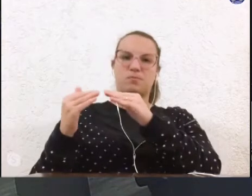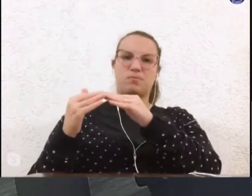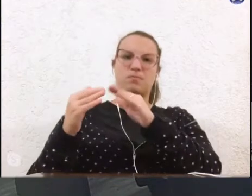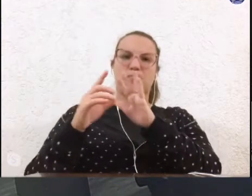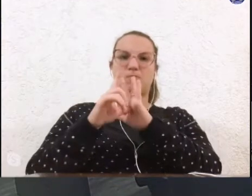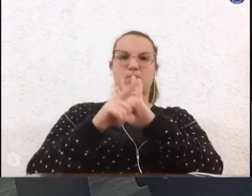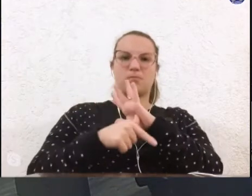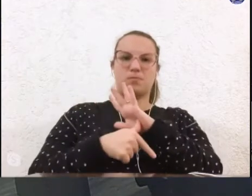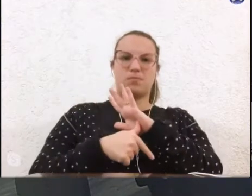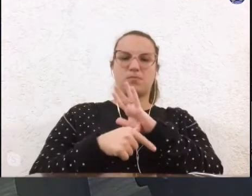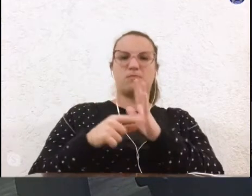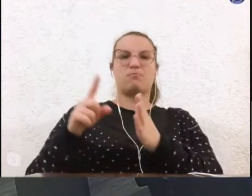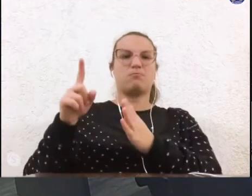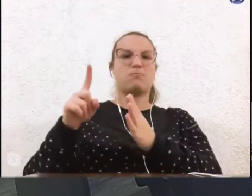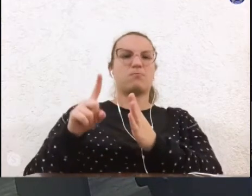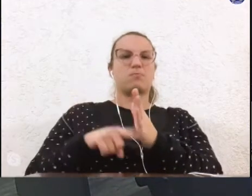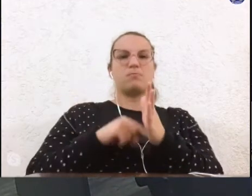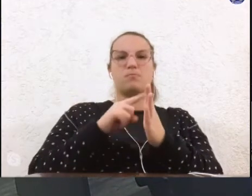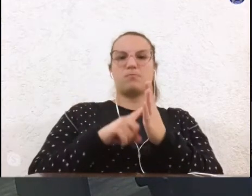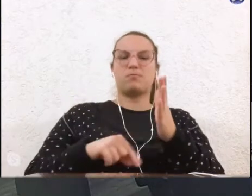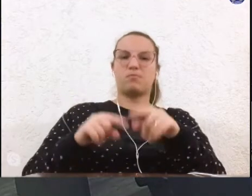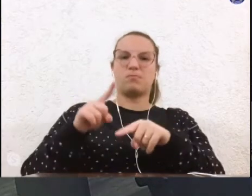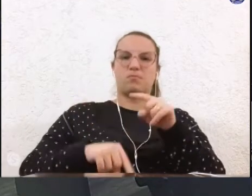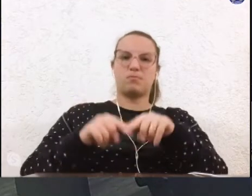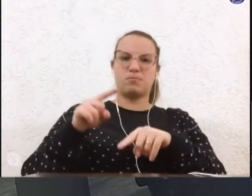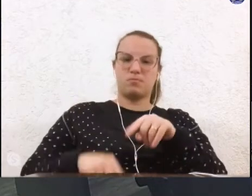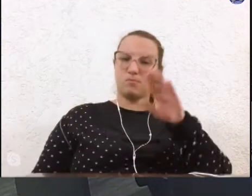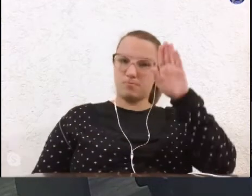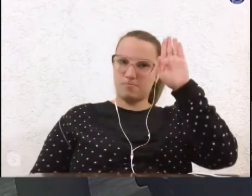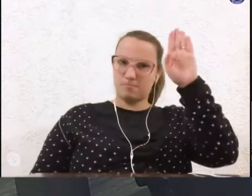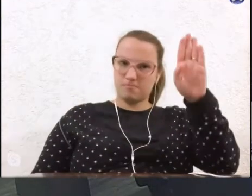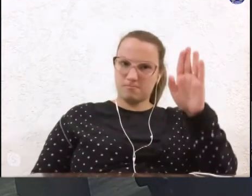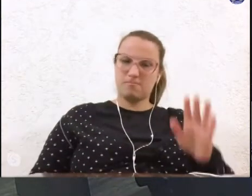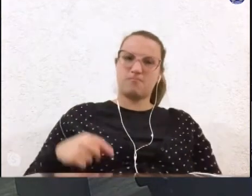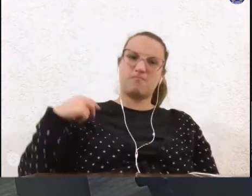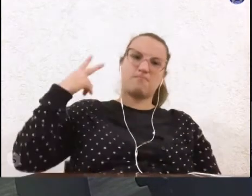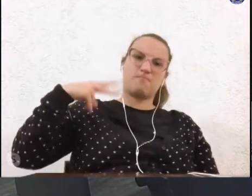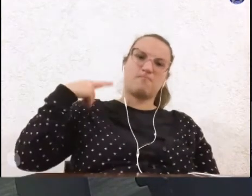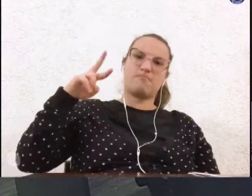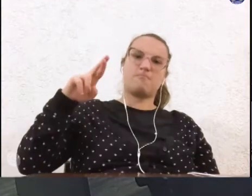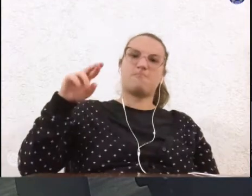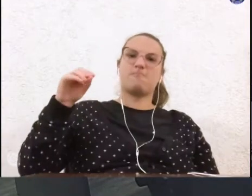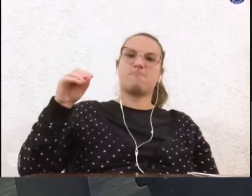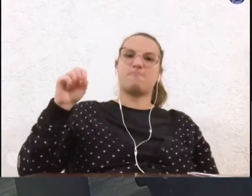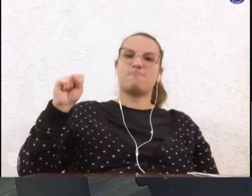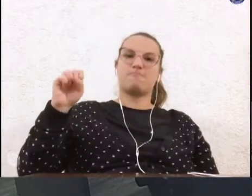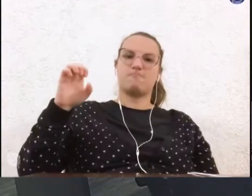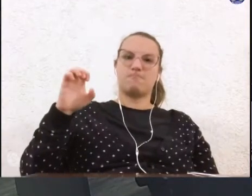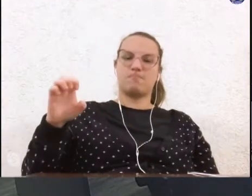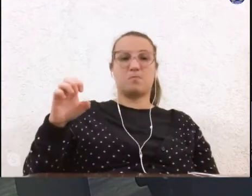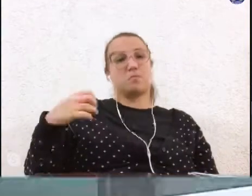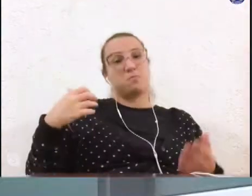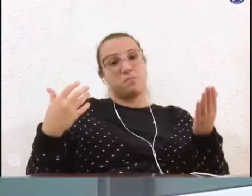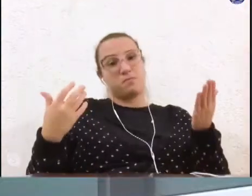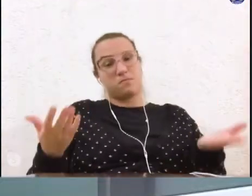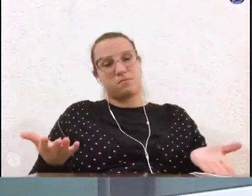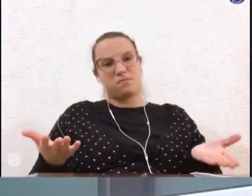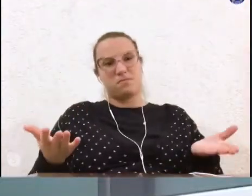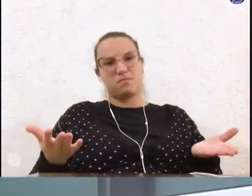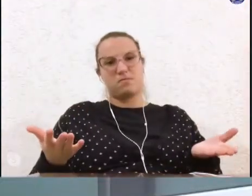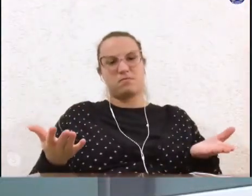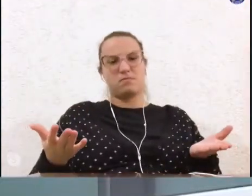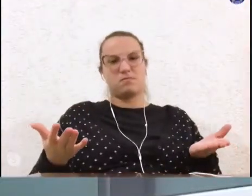está rejeitada a matéria questão de ordem senhor presidente tem a palavra pela ordem vereadora rosiello bom não resta a abelardo